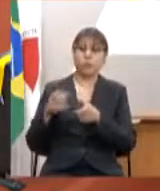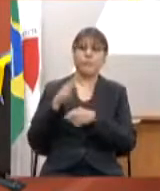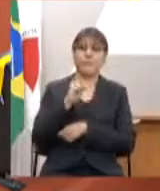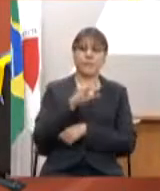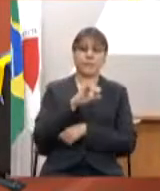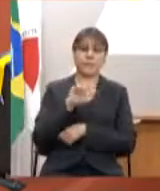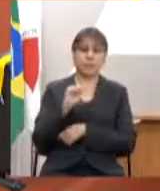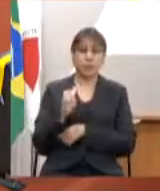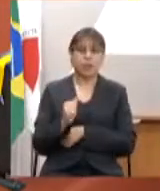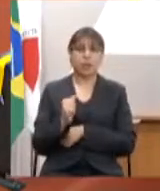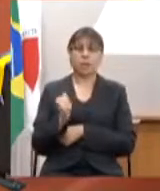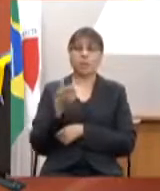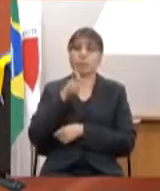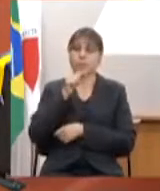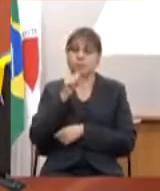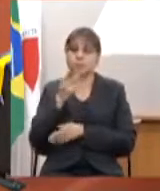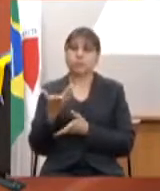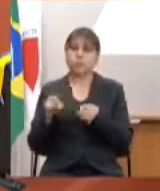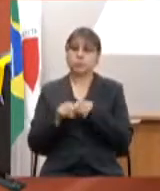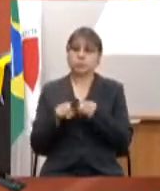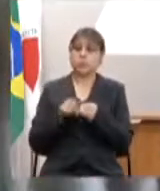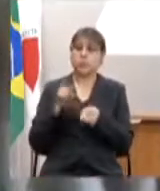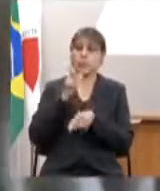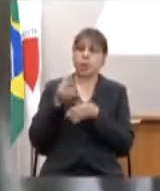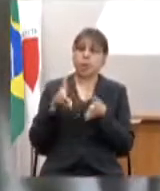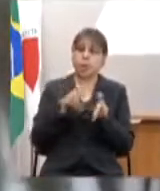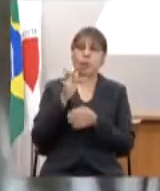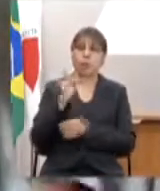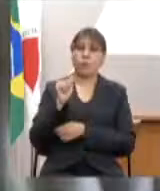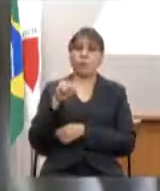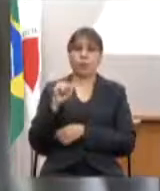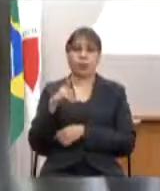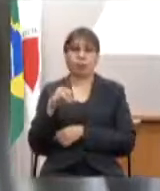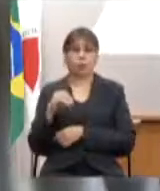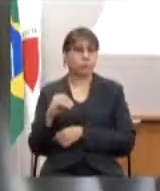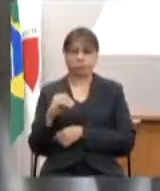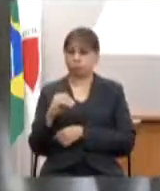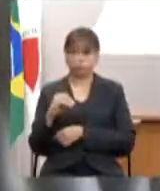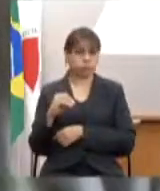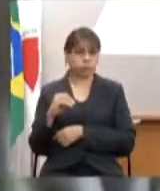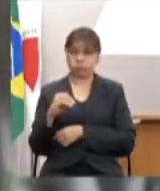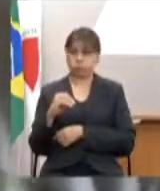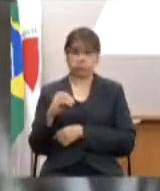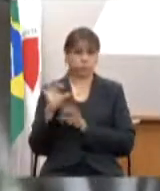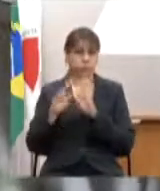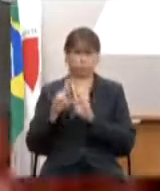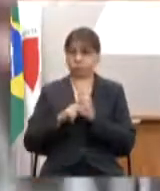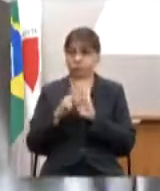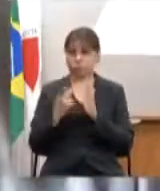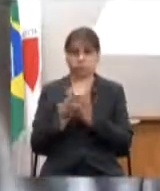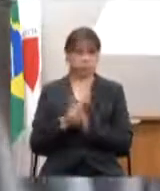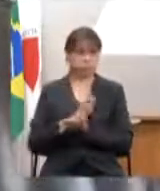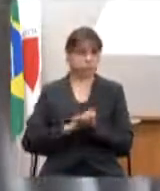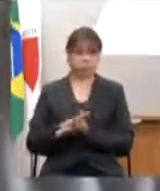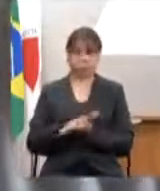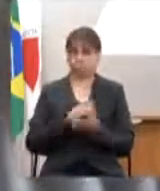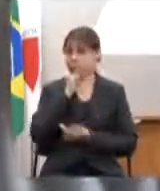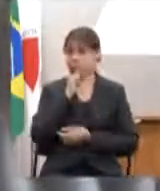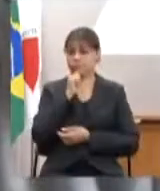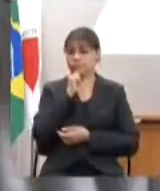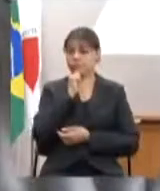para apoiar projetos na bacia do Rio Fanado resultado nenhum projeto executado encaminhado pelo